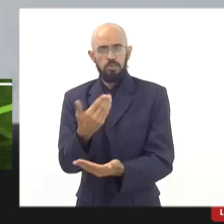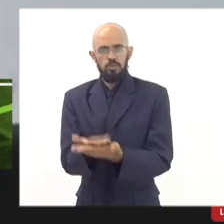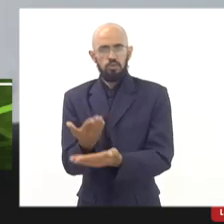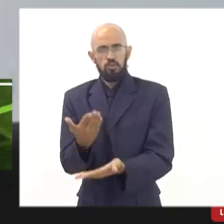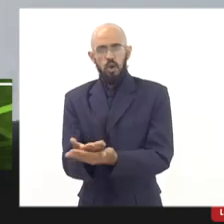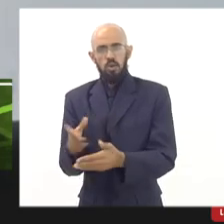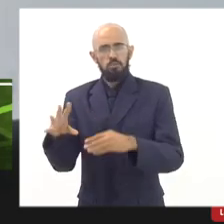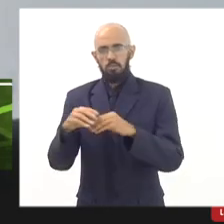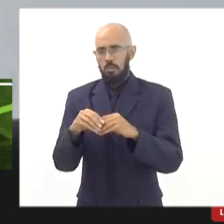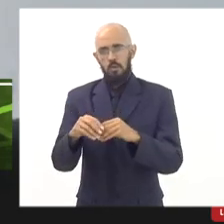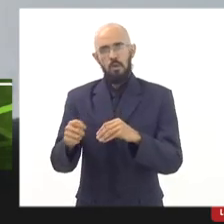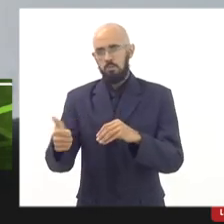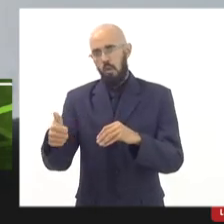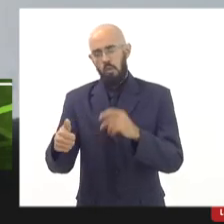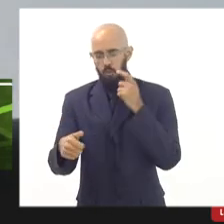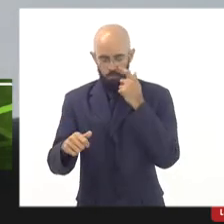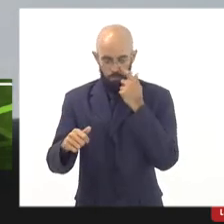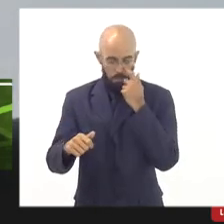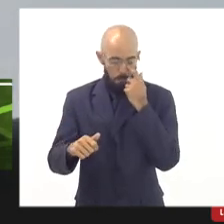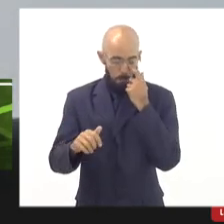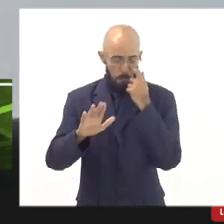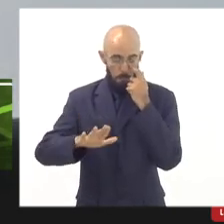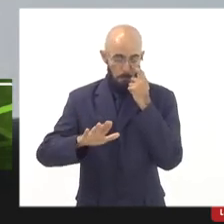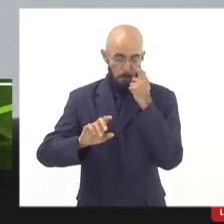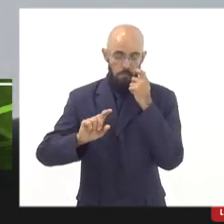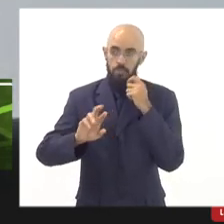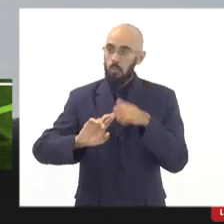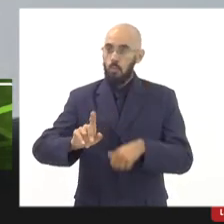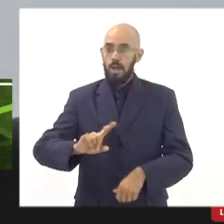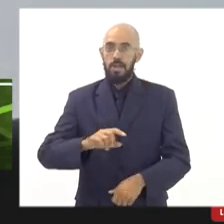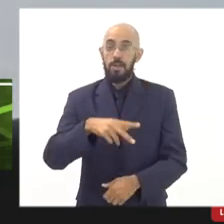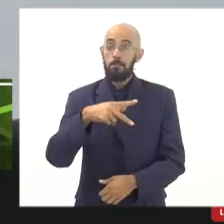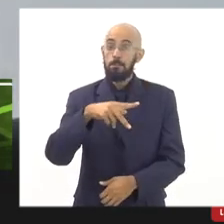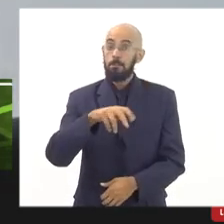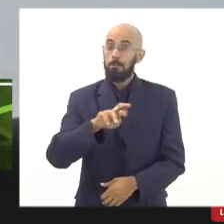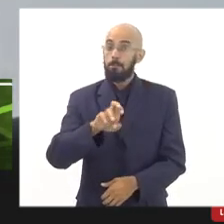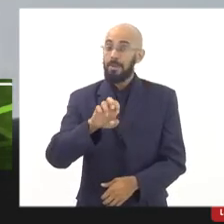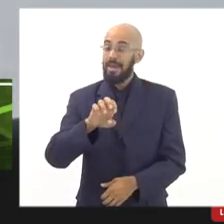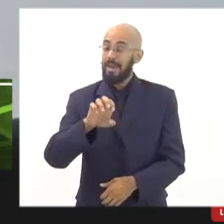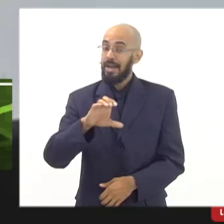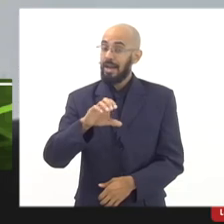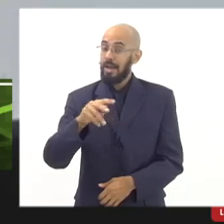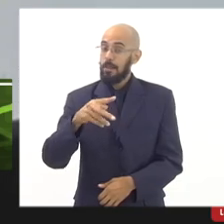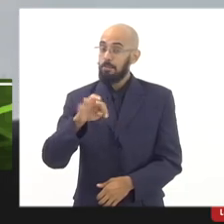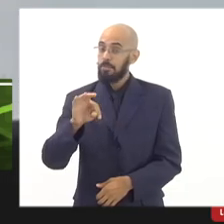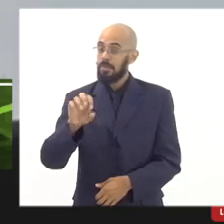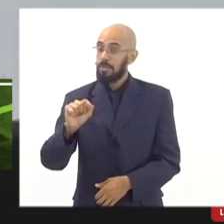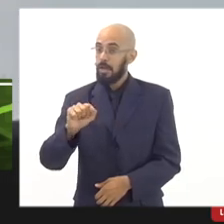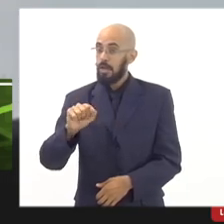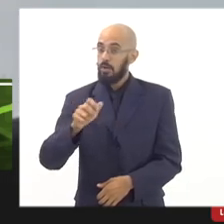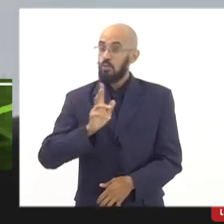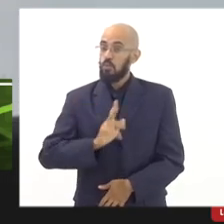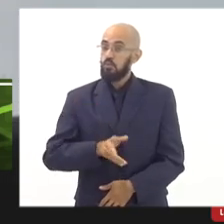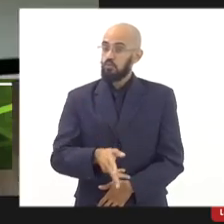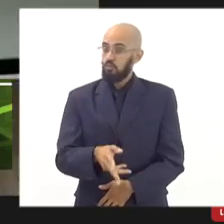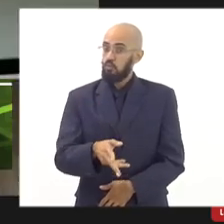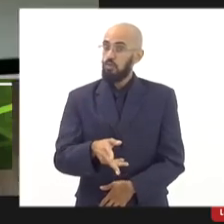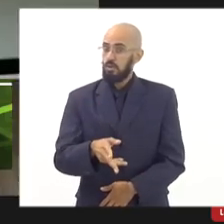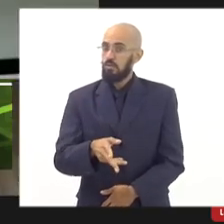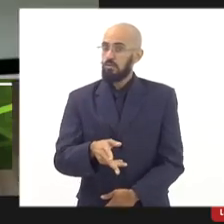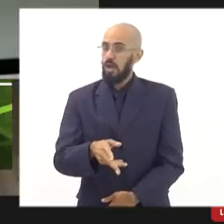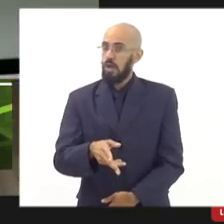pequeno, mas não da per capita. O valor da per capita continua o mesmo. Continua o mesmo.